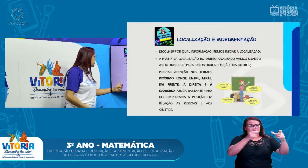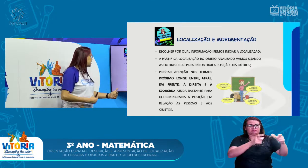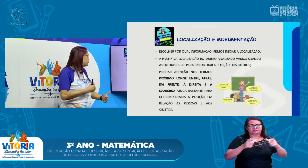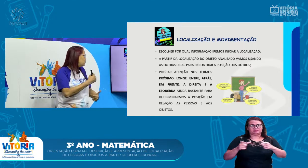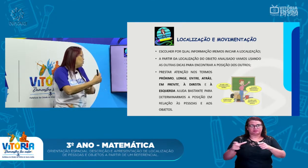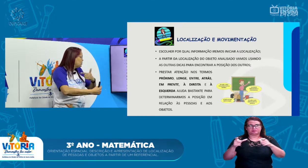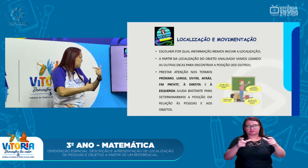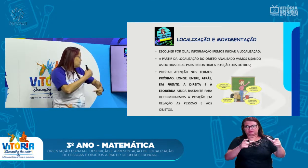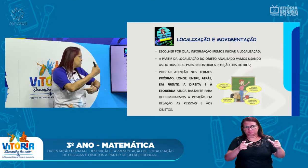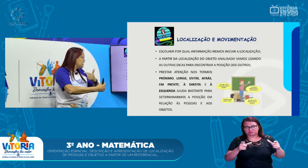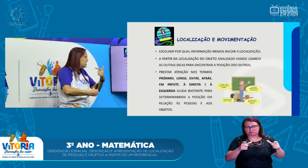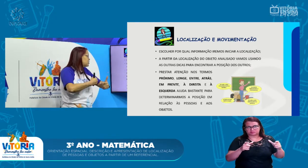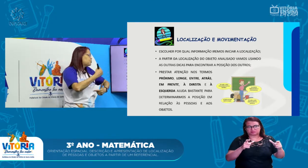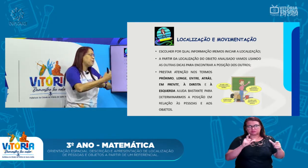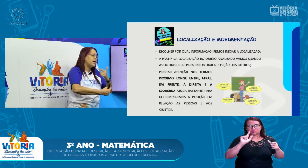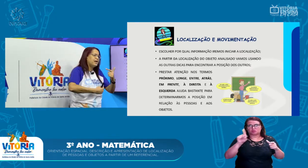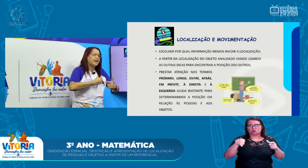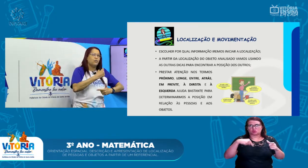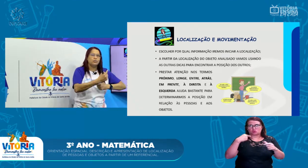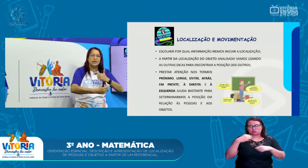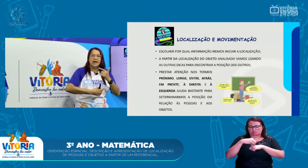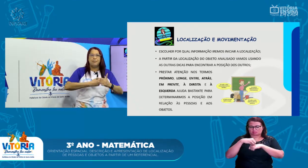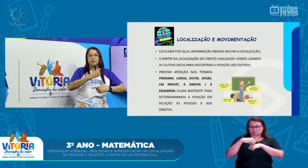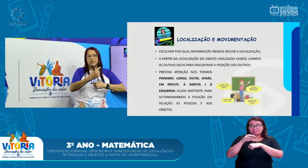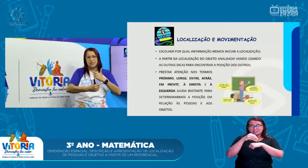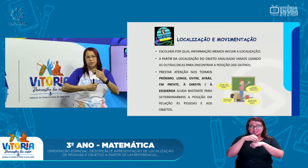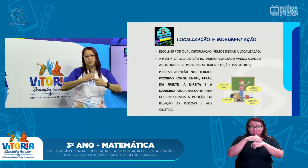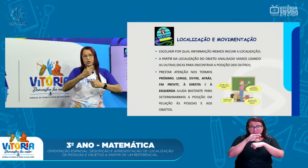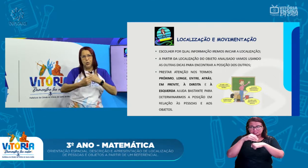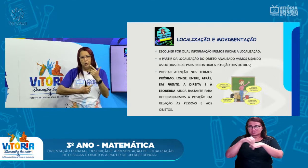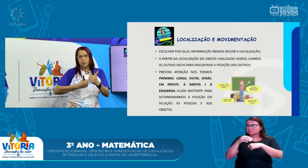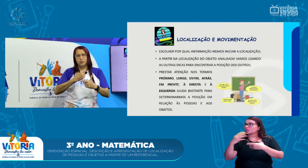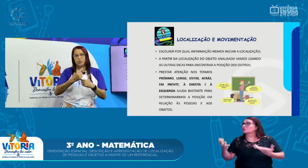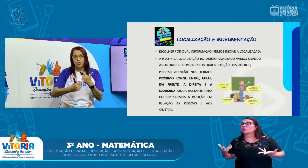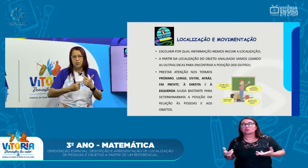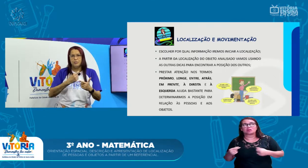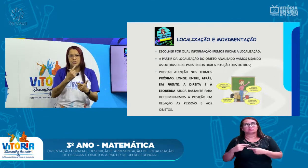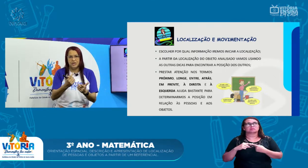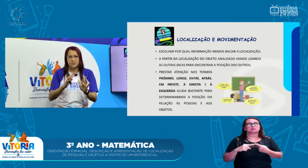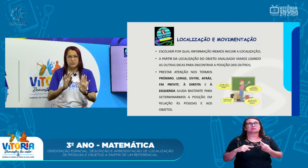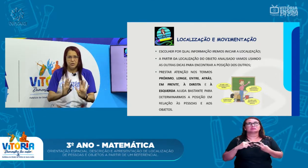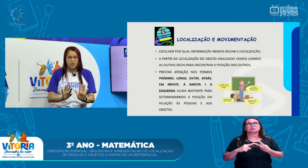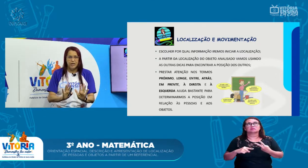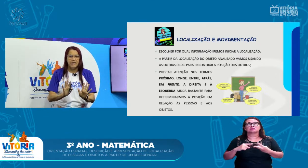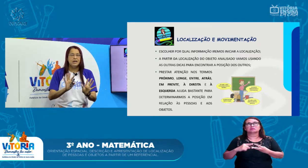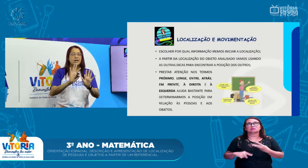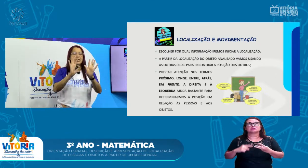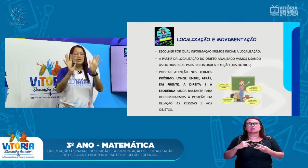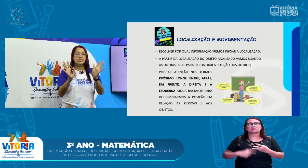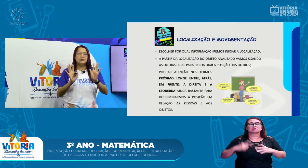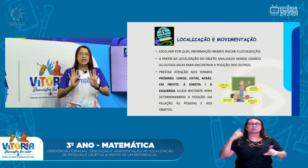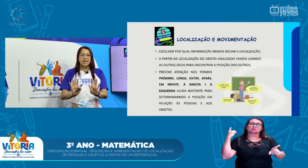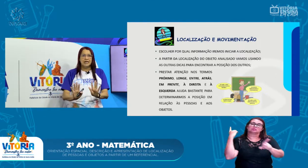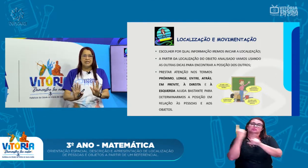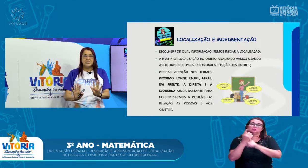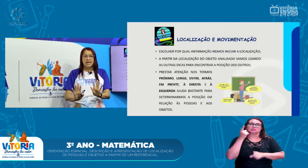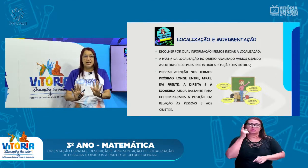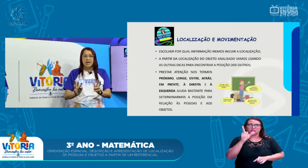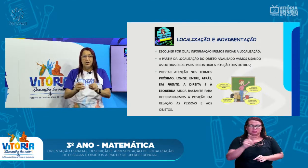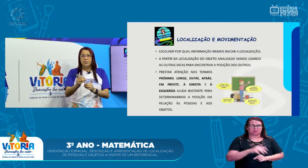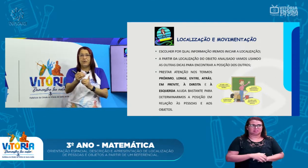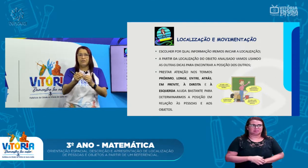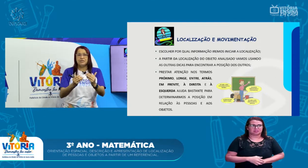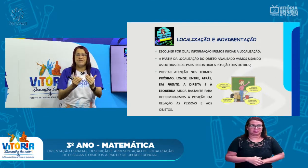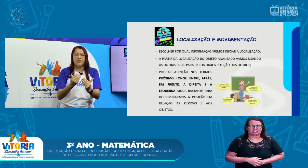vamos usando as outras dicas para encontrar a posição de outros objetos. Ok? Então se liga nisso